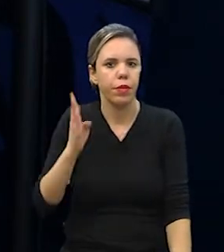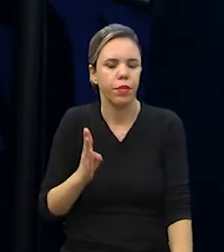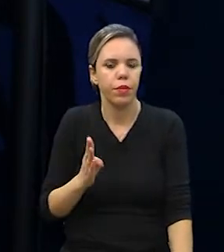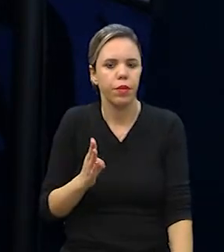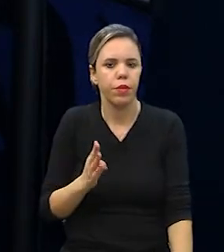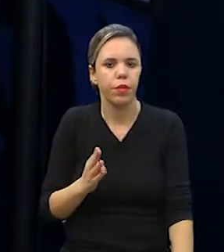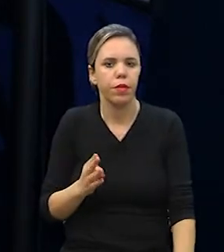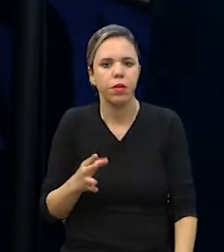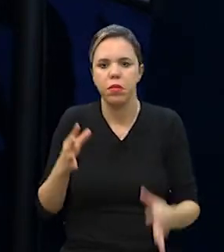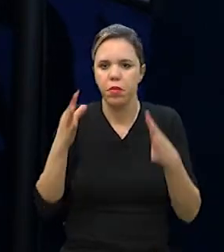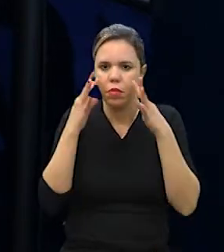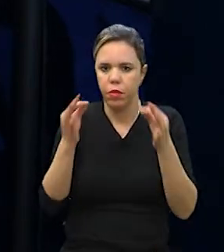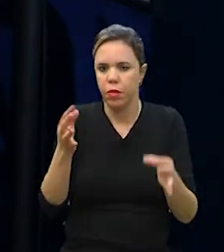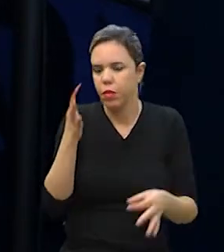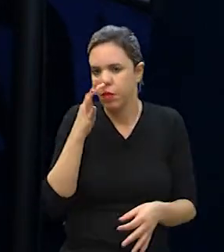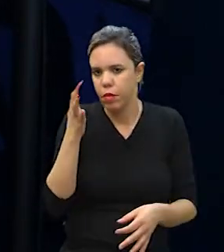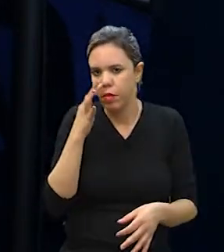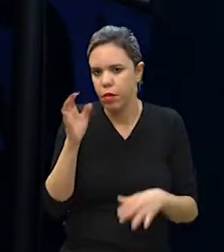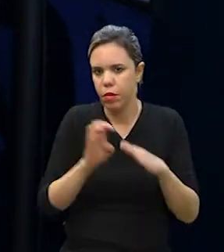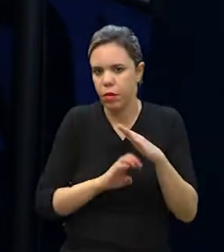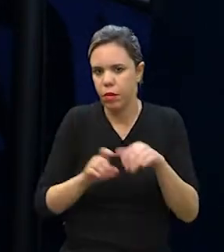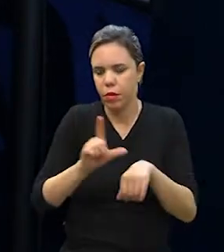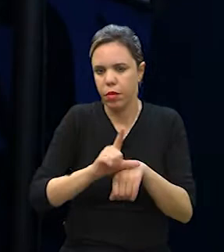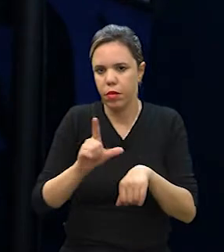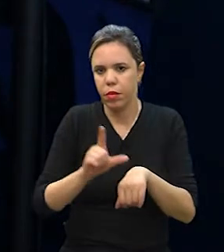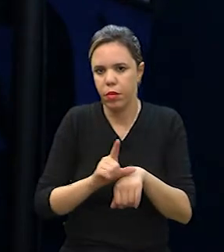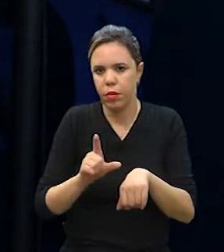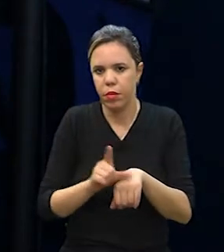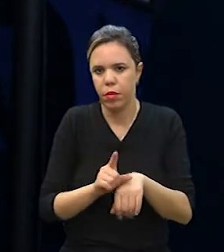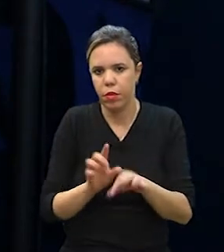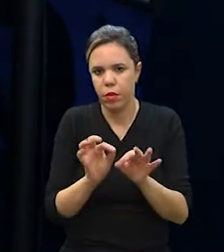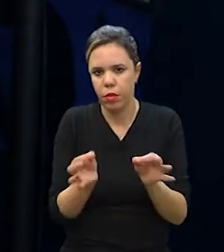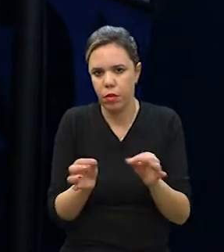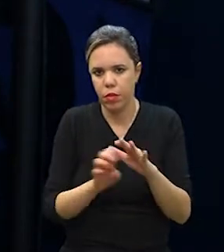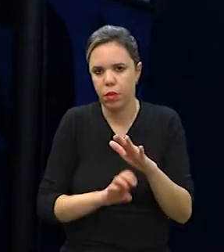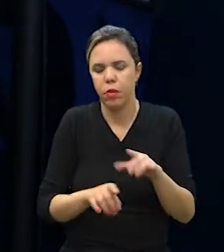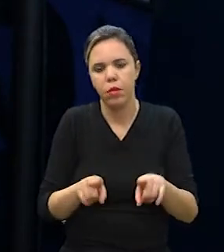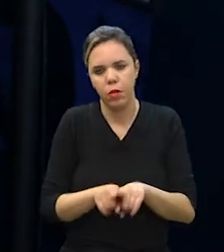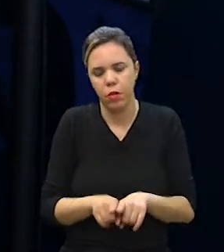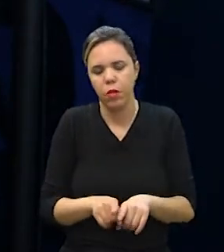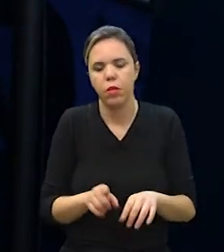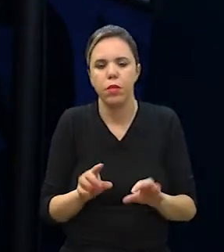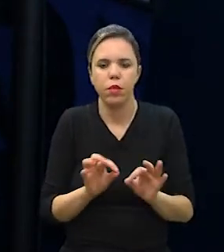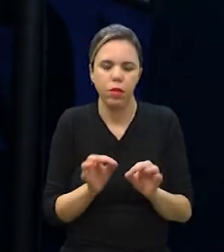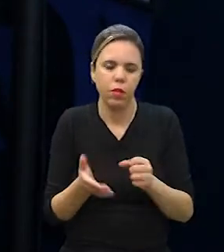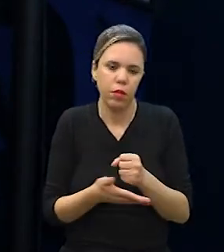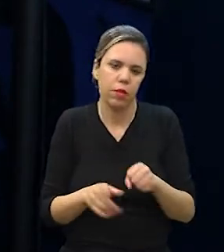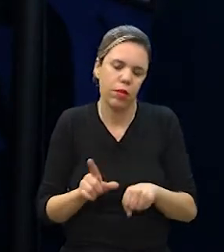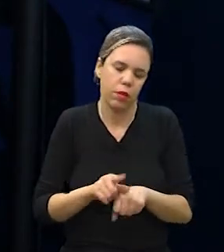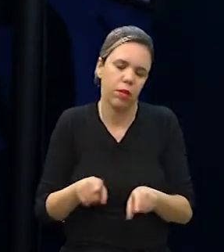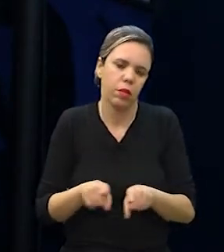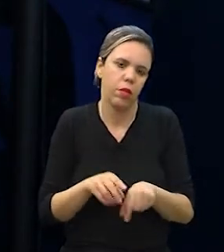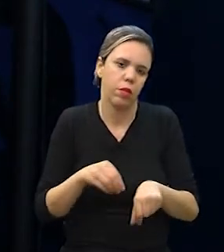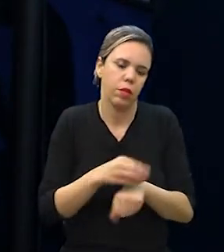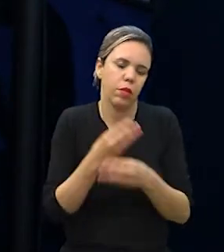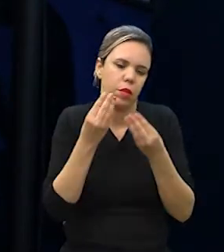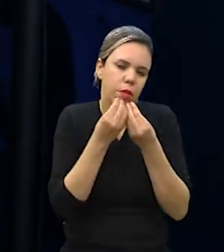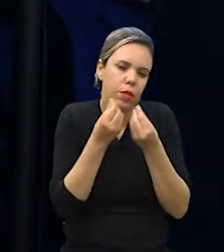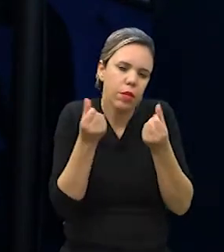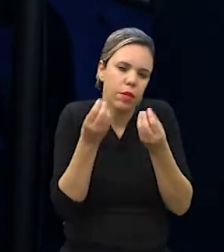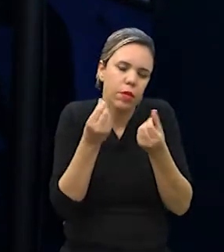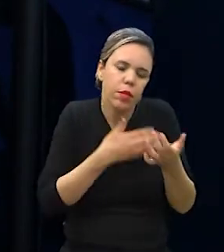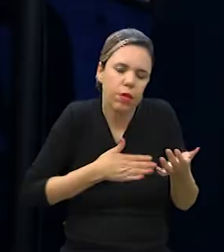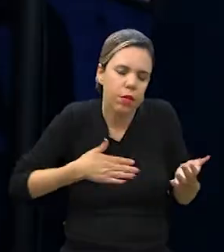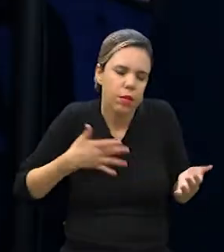no Brasil chama bastante a atenção das grandes lojas e das pequenas lojas também, porque, além de estar trazendo essa